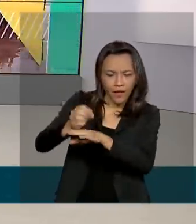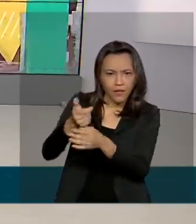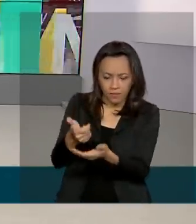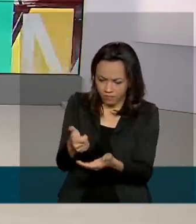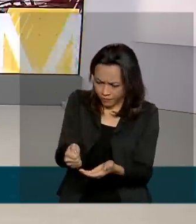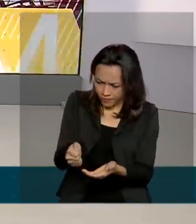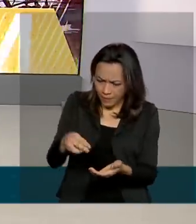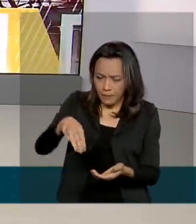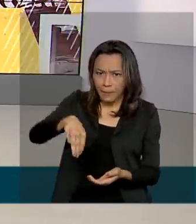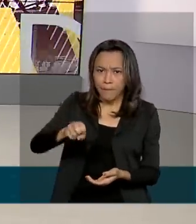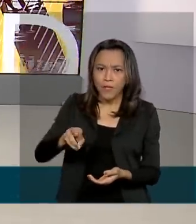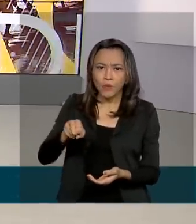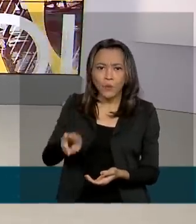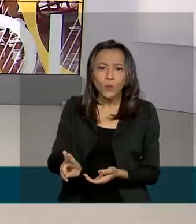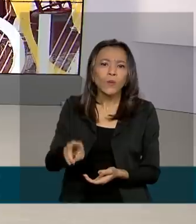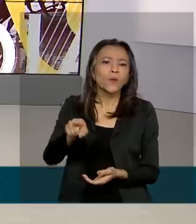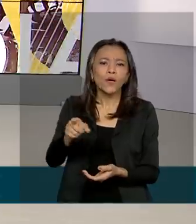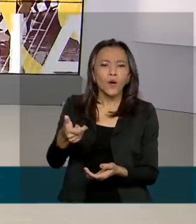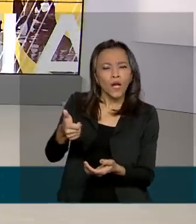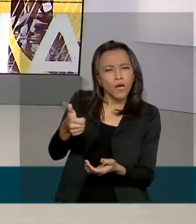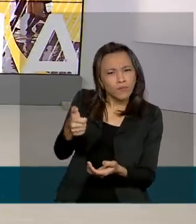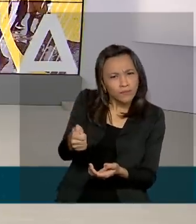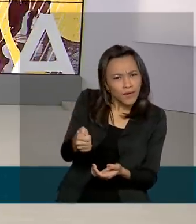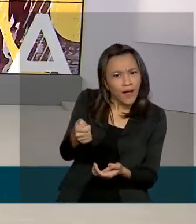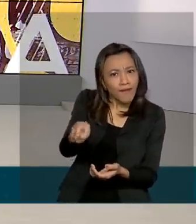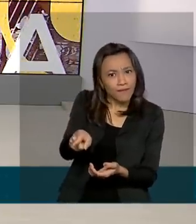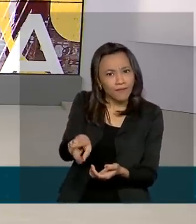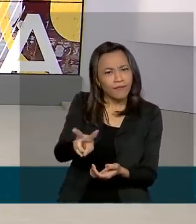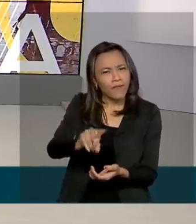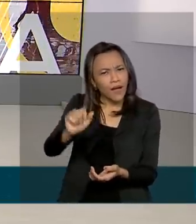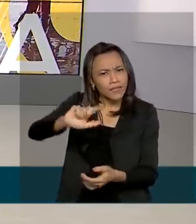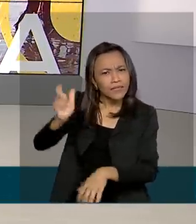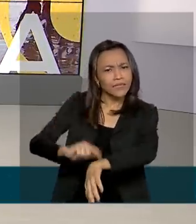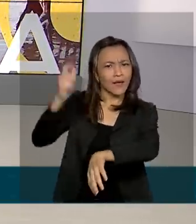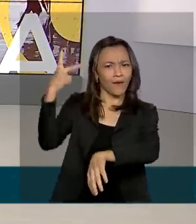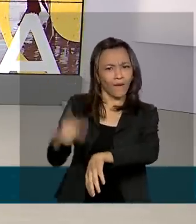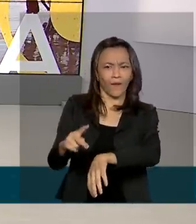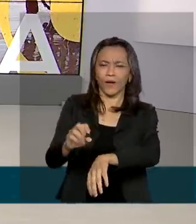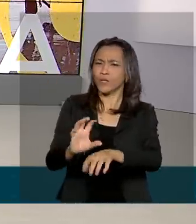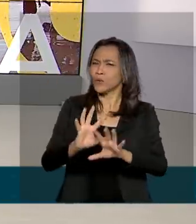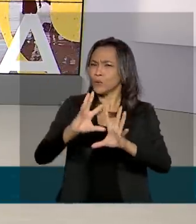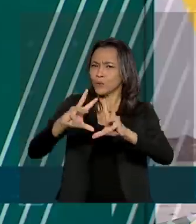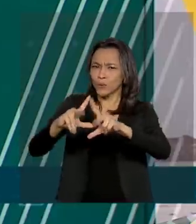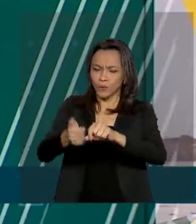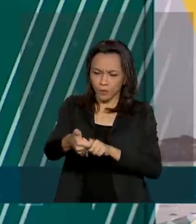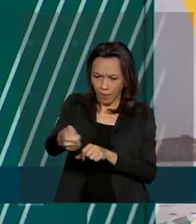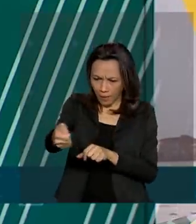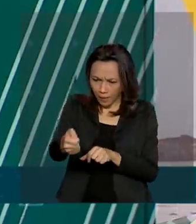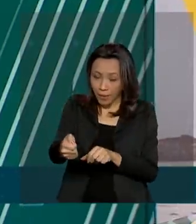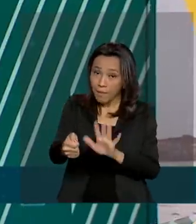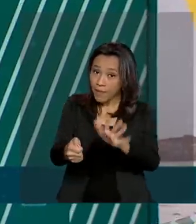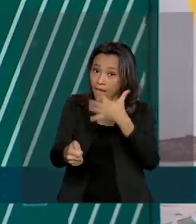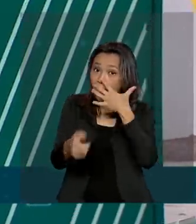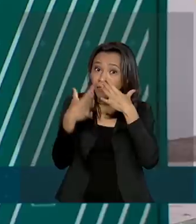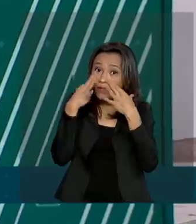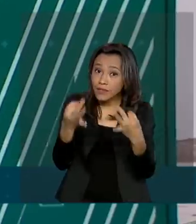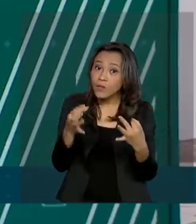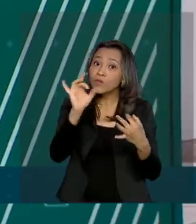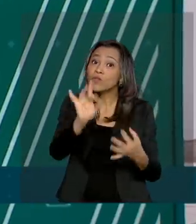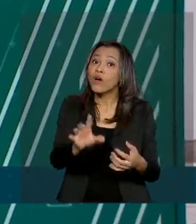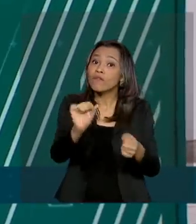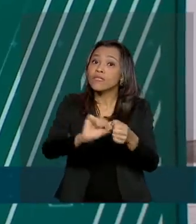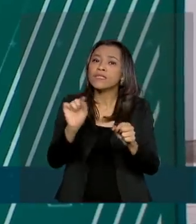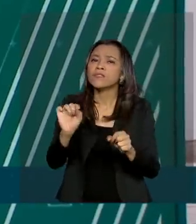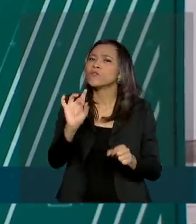TV, clicar em sintonizar e a TV vai ressintonizar automaticamente todos os canais. Mas atenção, você só pode